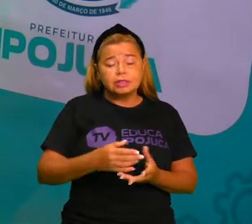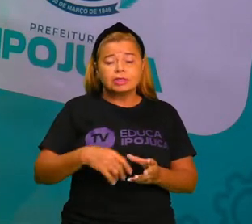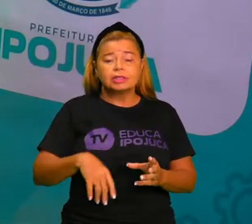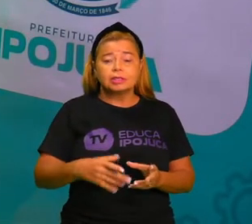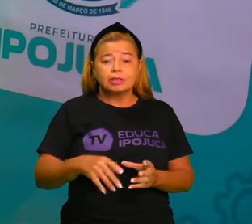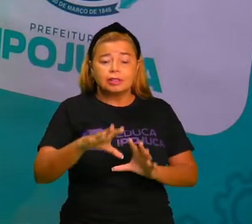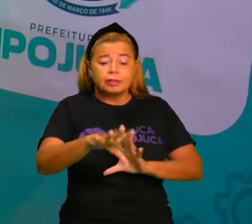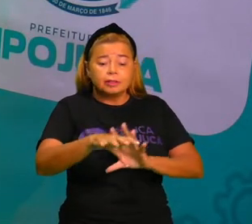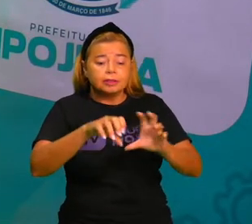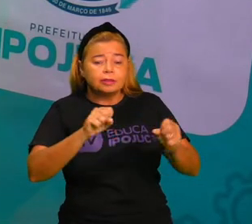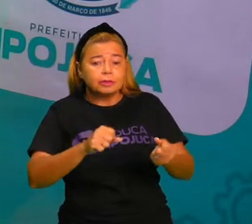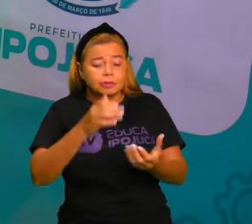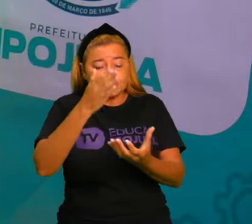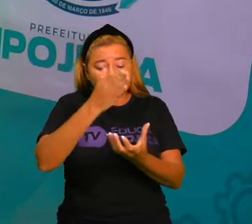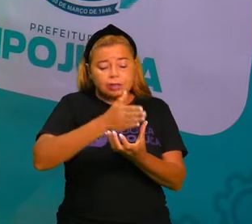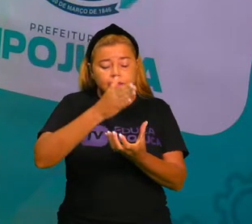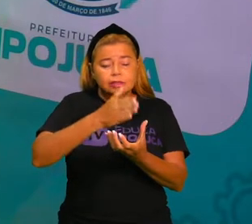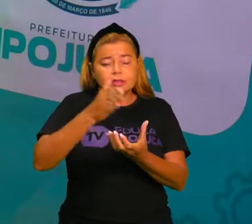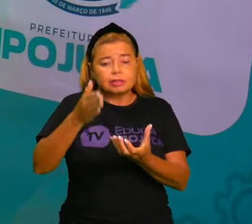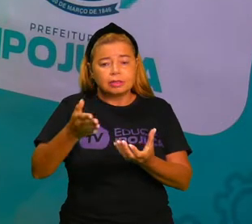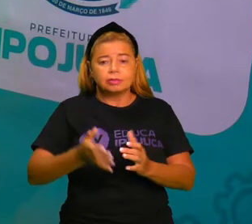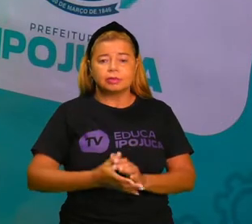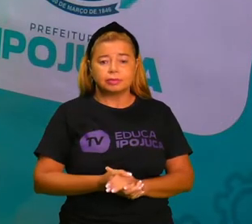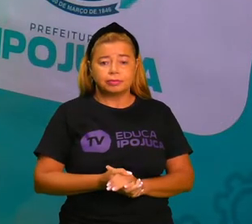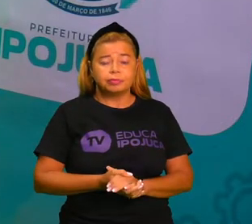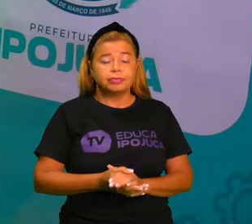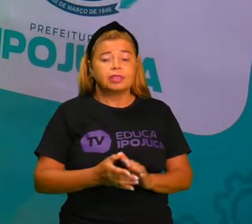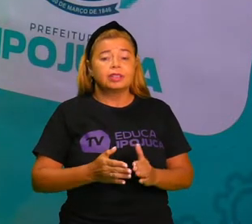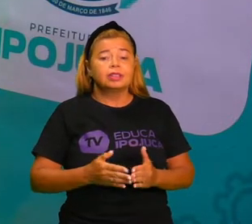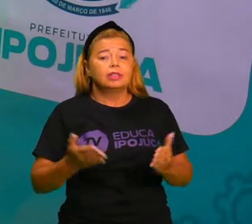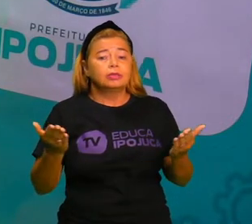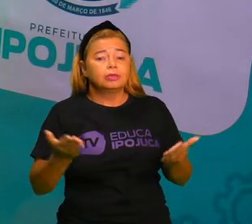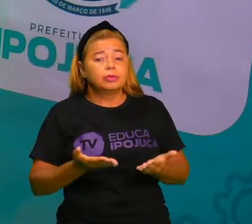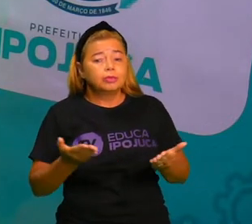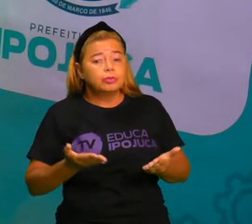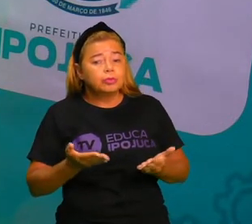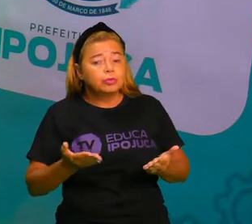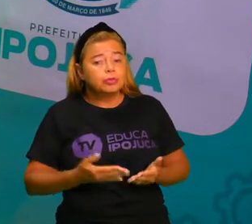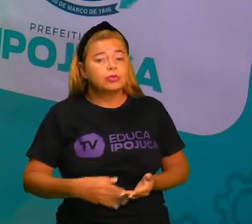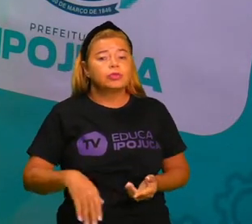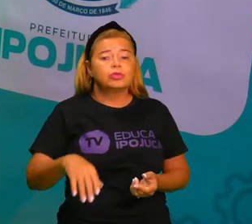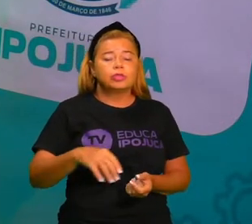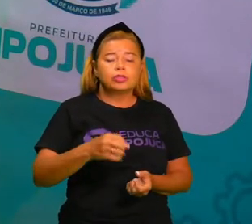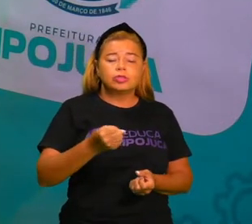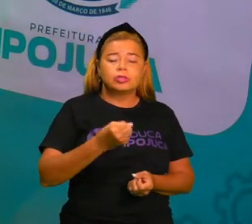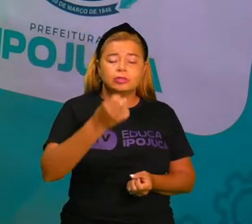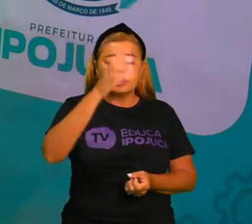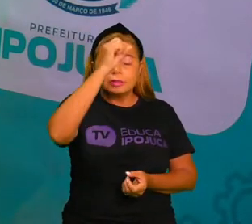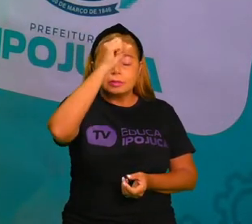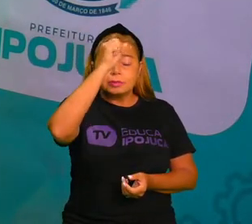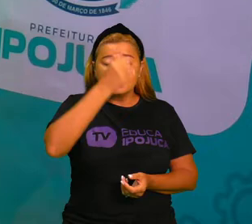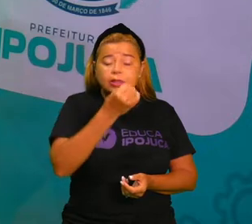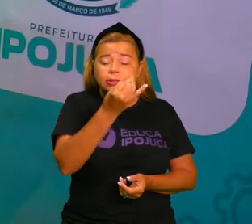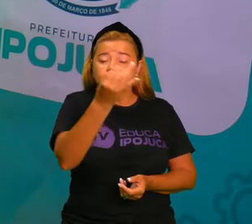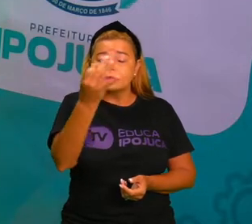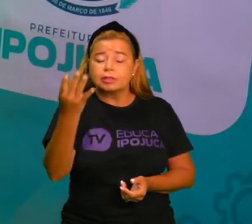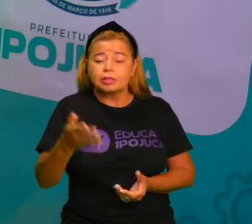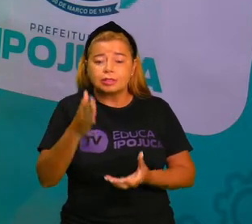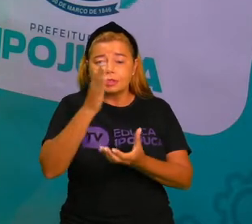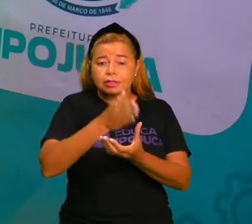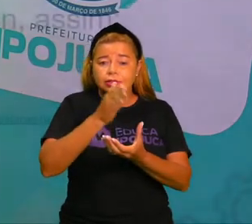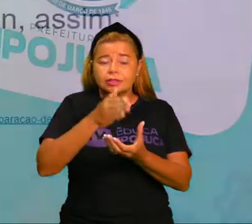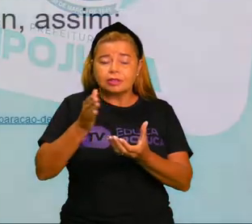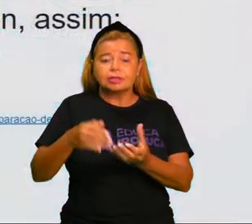descobrir a quantidade de sílabas de uma palavrinha. Então, aqui,